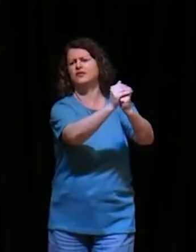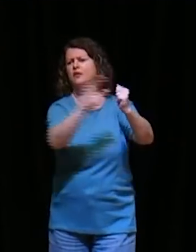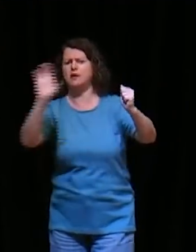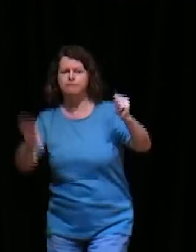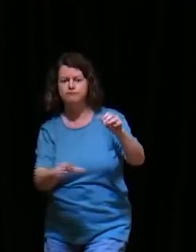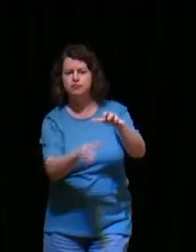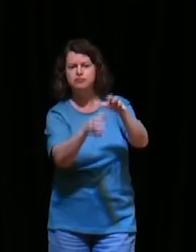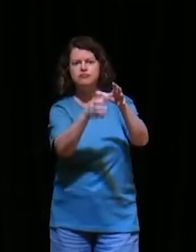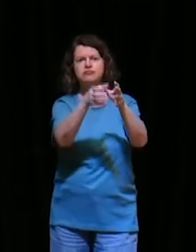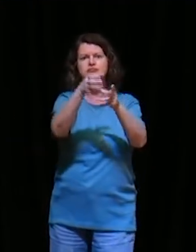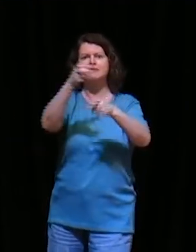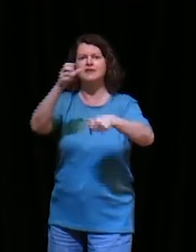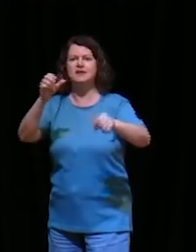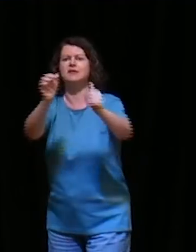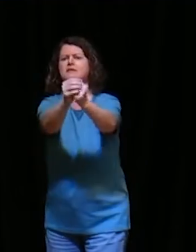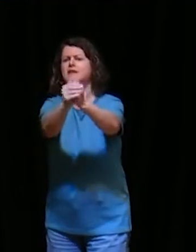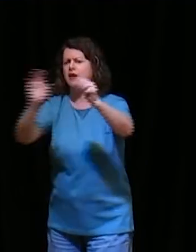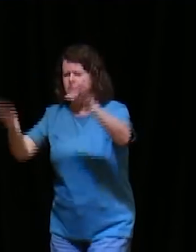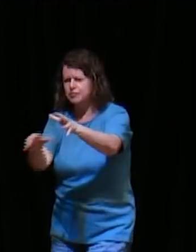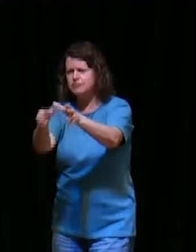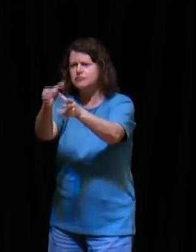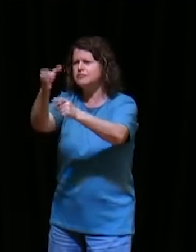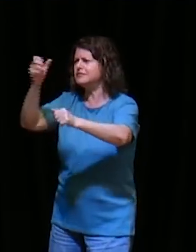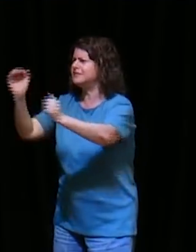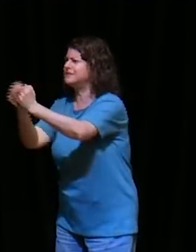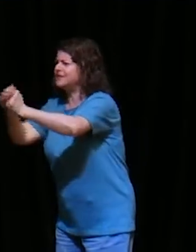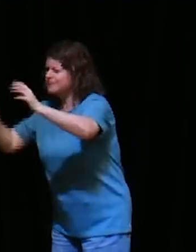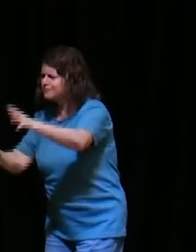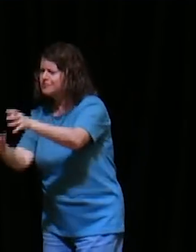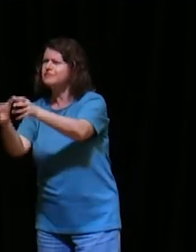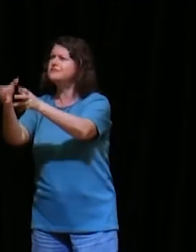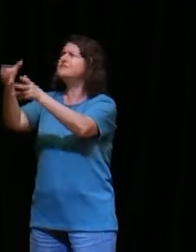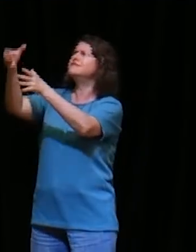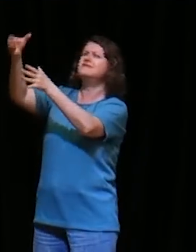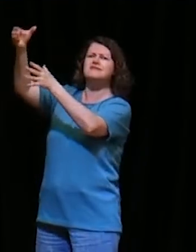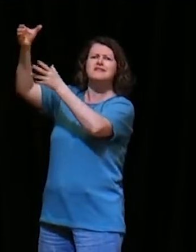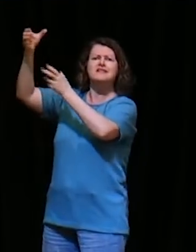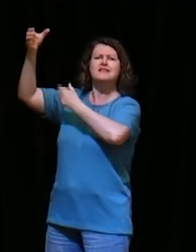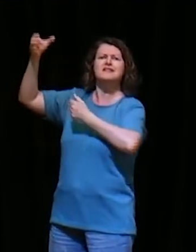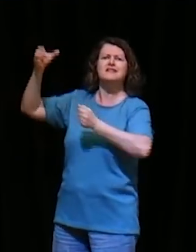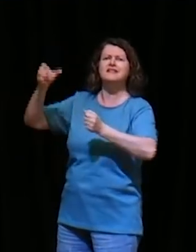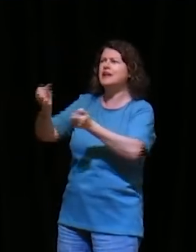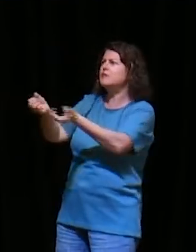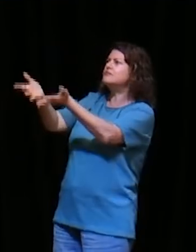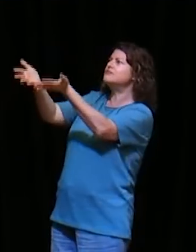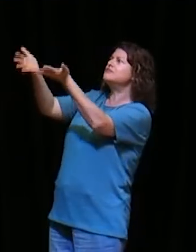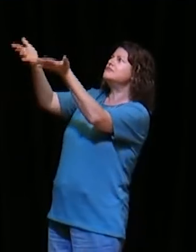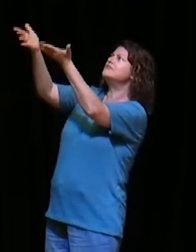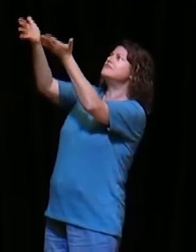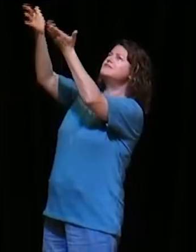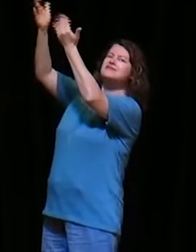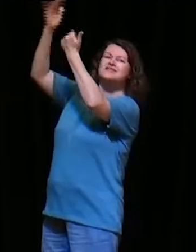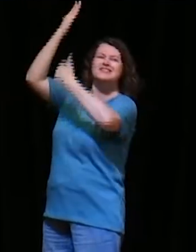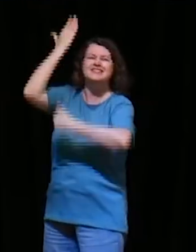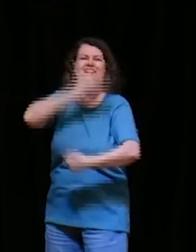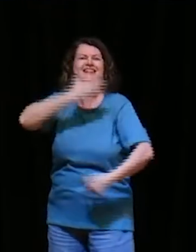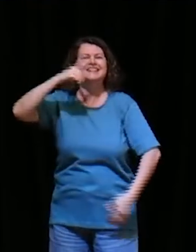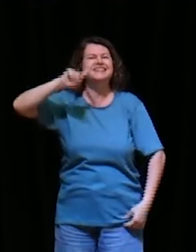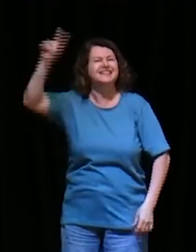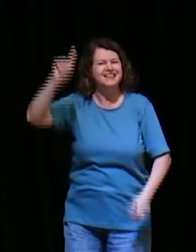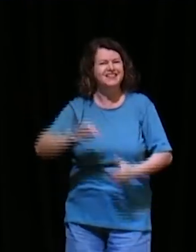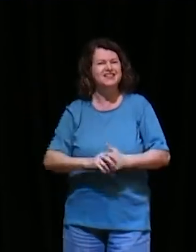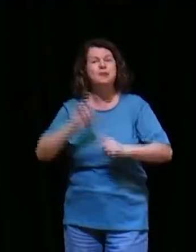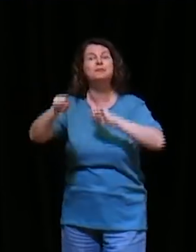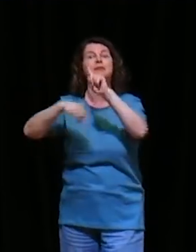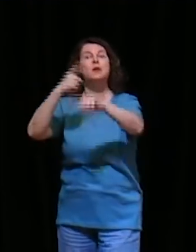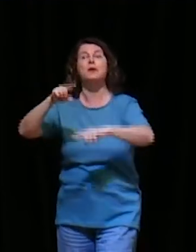orações, e coloca no incensário, e coloca fogo, e apresenta, diante do Senhor, teu Deus, e depois, ele vai pegar, essa